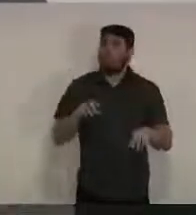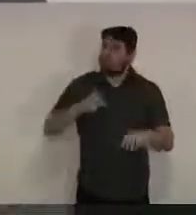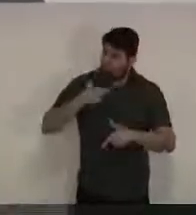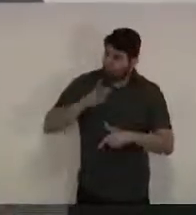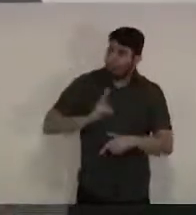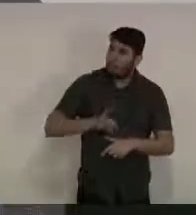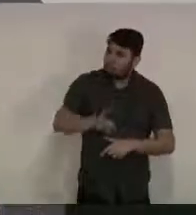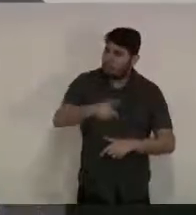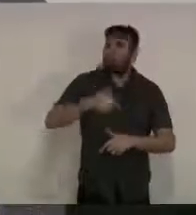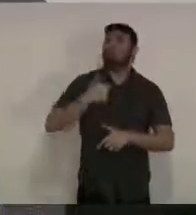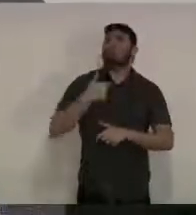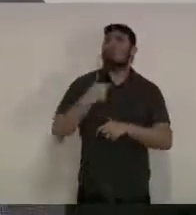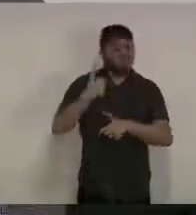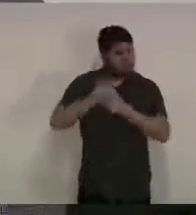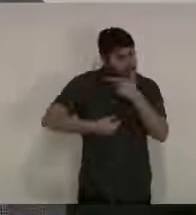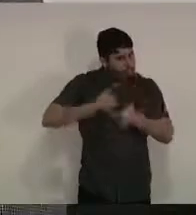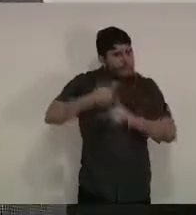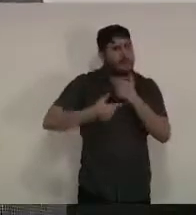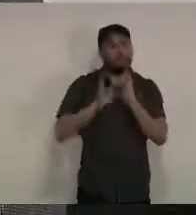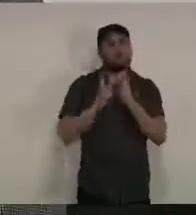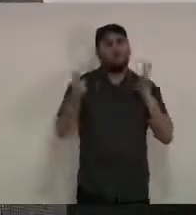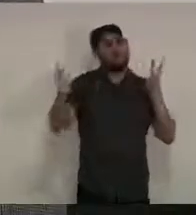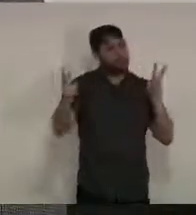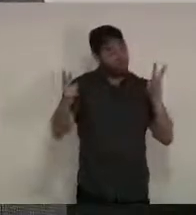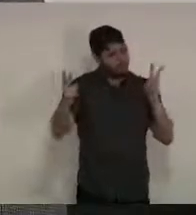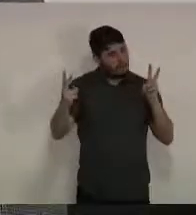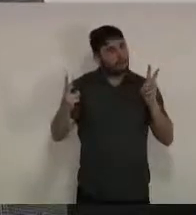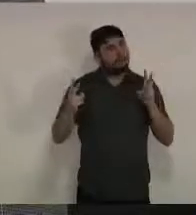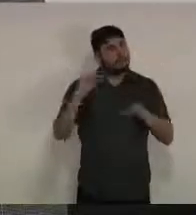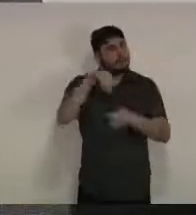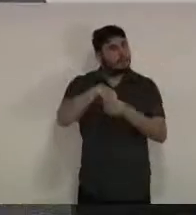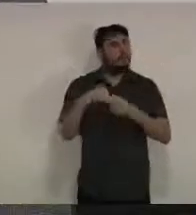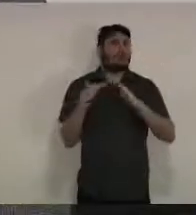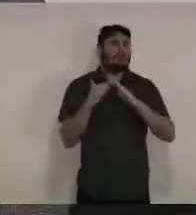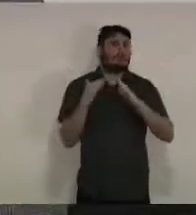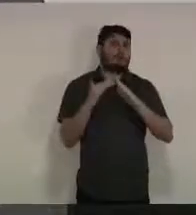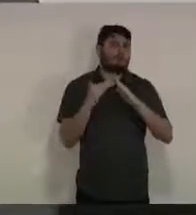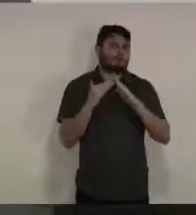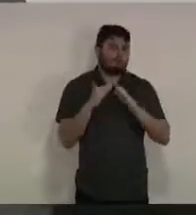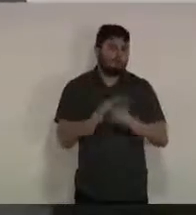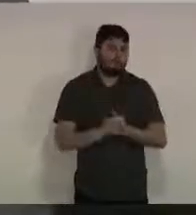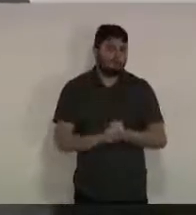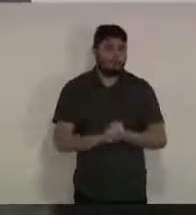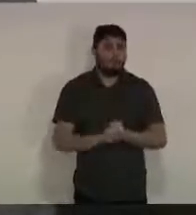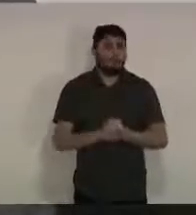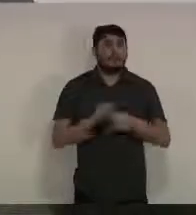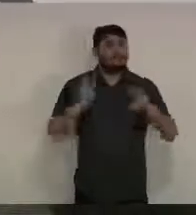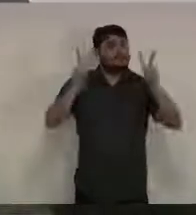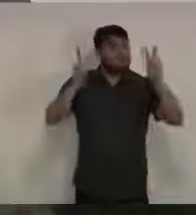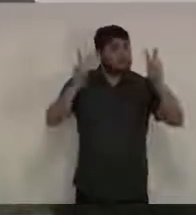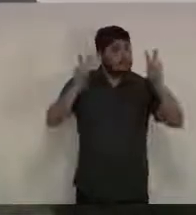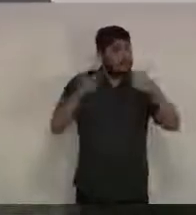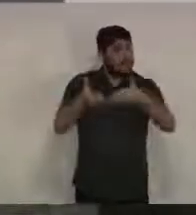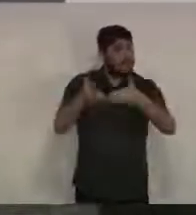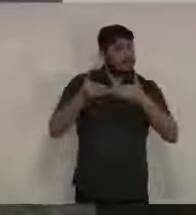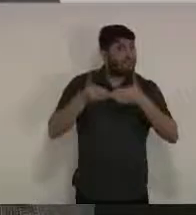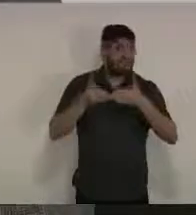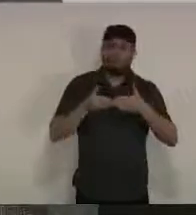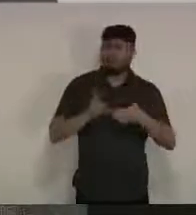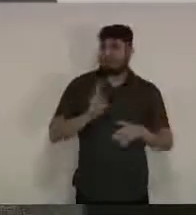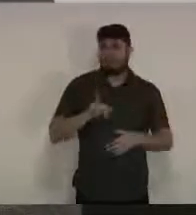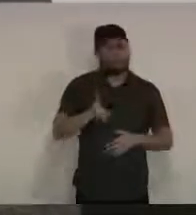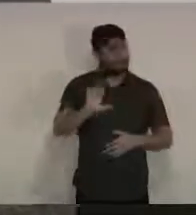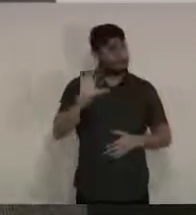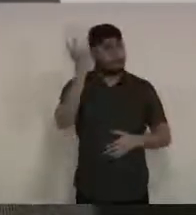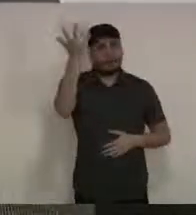atuando enquanto gestão e a questão do afastamento isso é completamente dinâmico